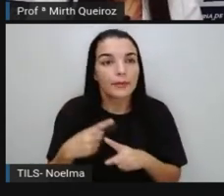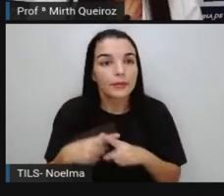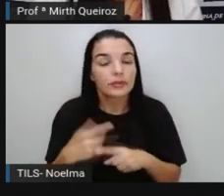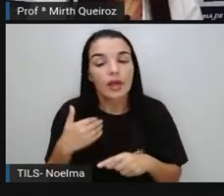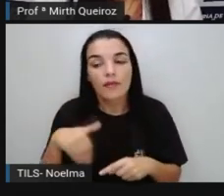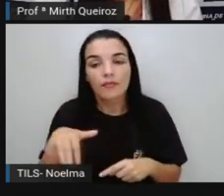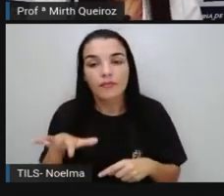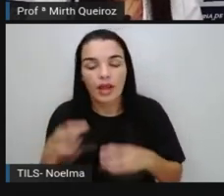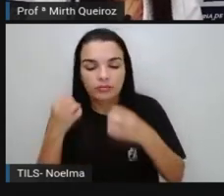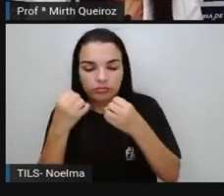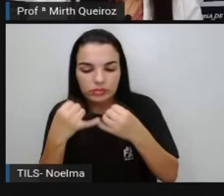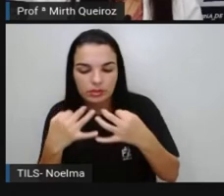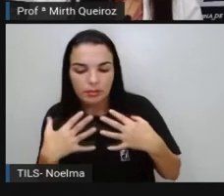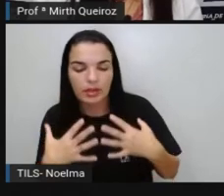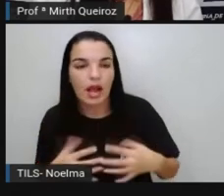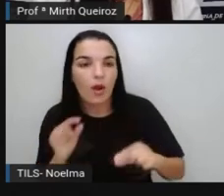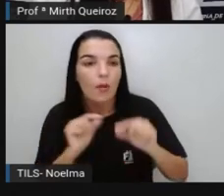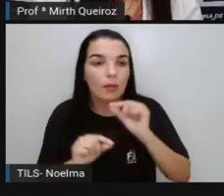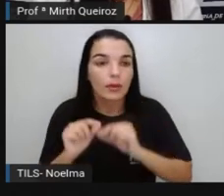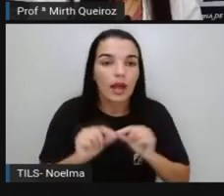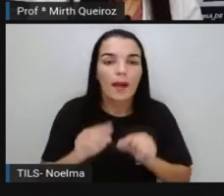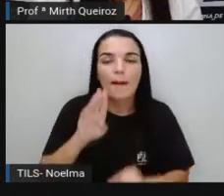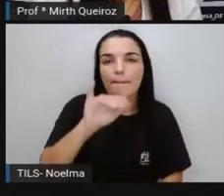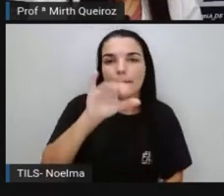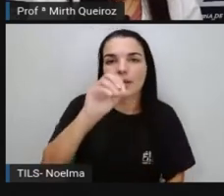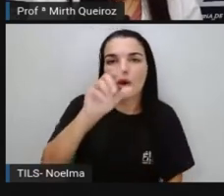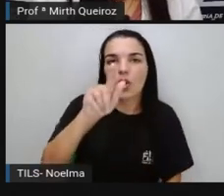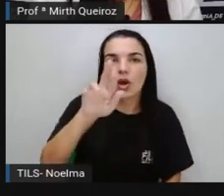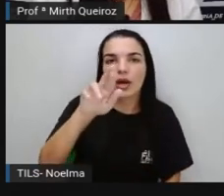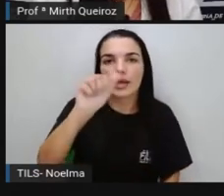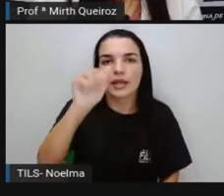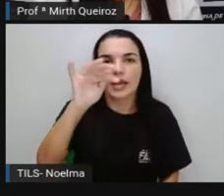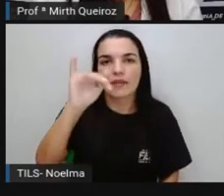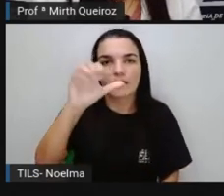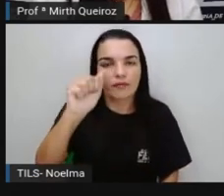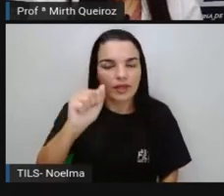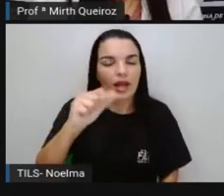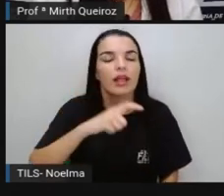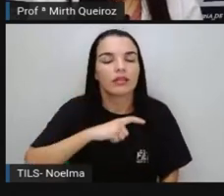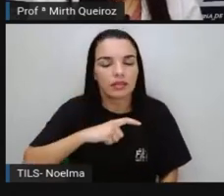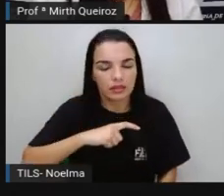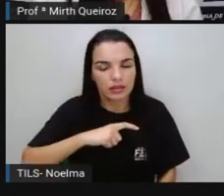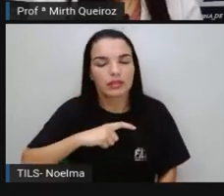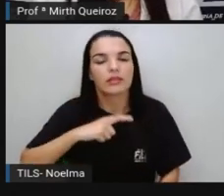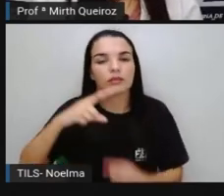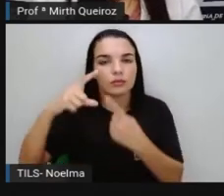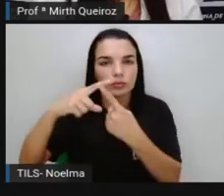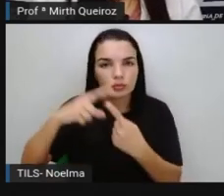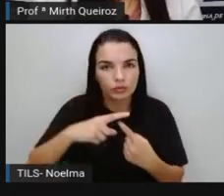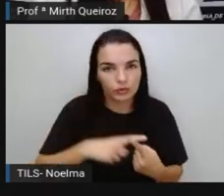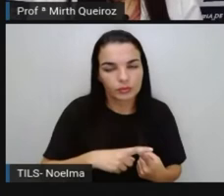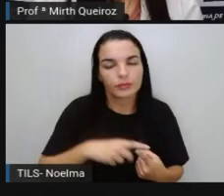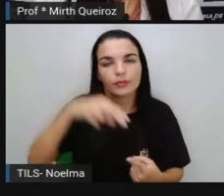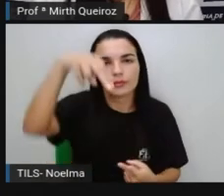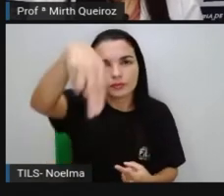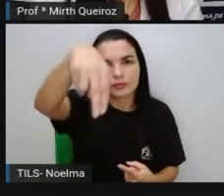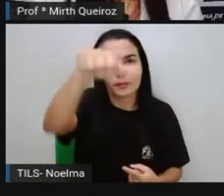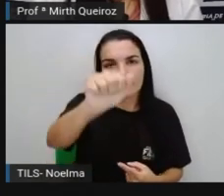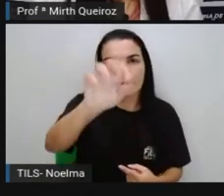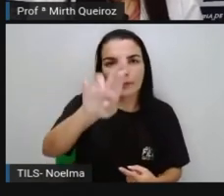dizer que a biografia é um tipo de texto narrativo, certo?